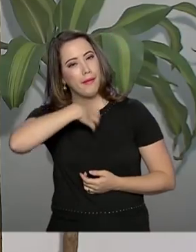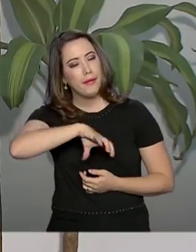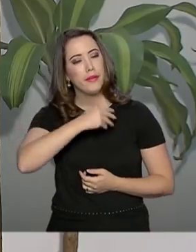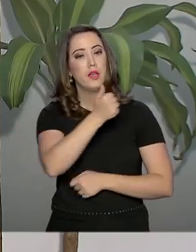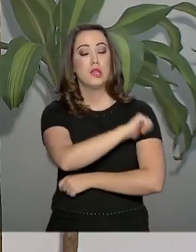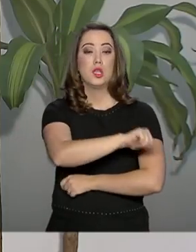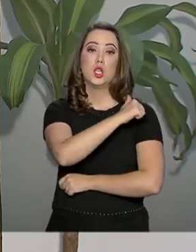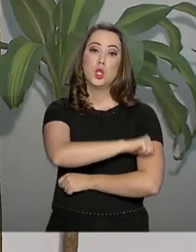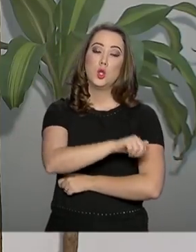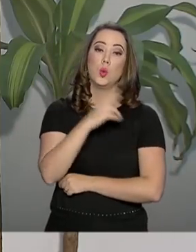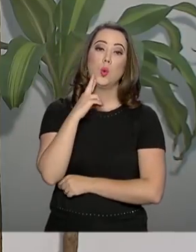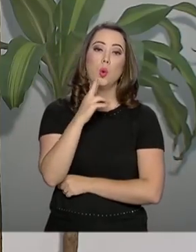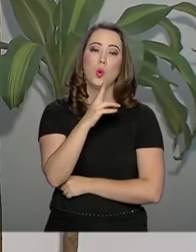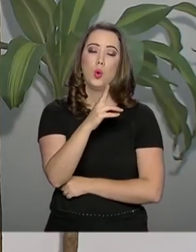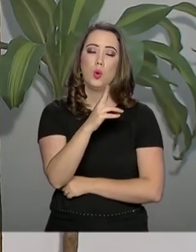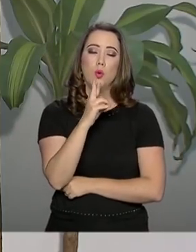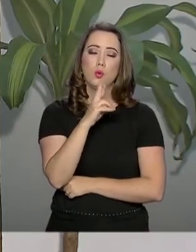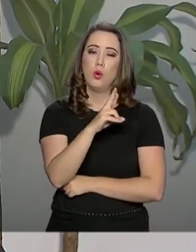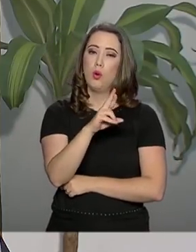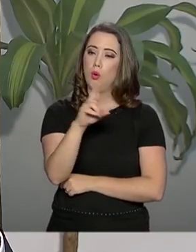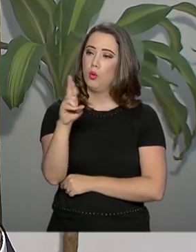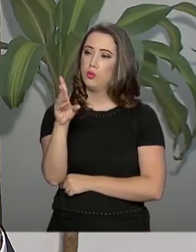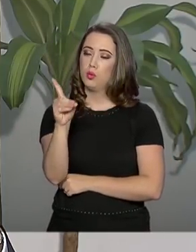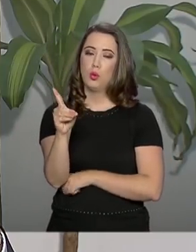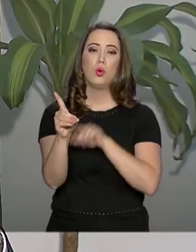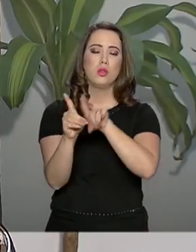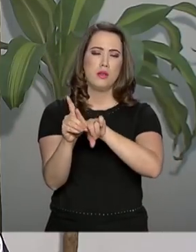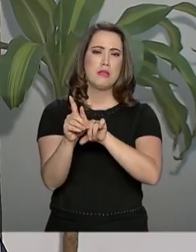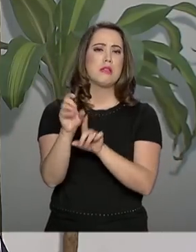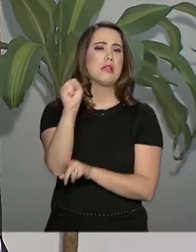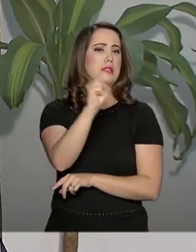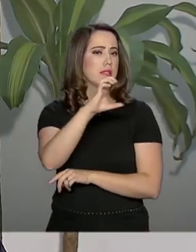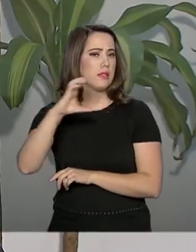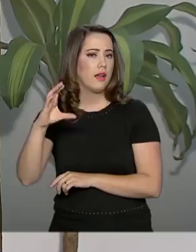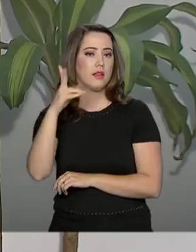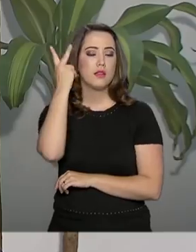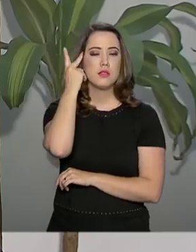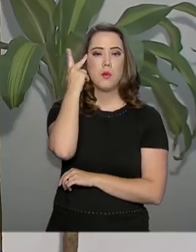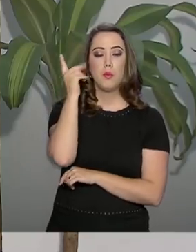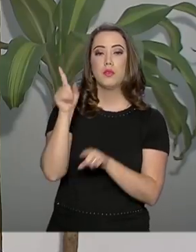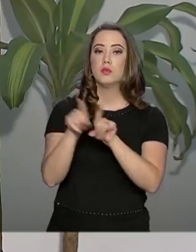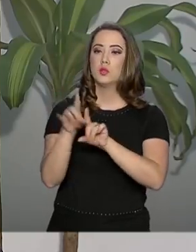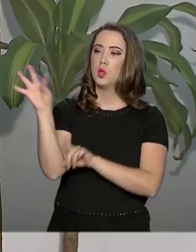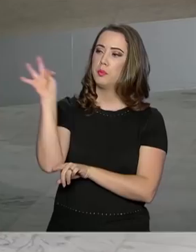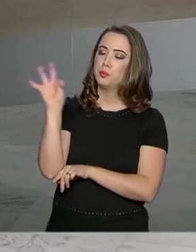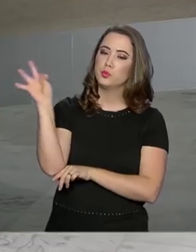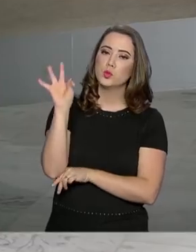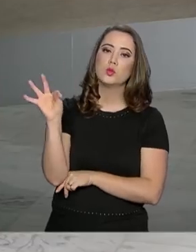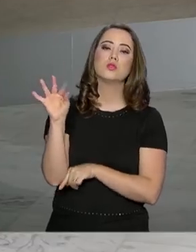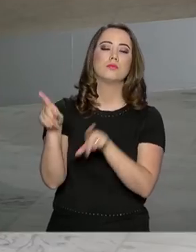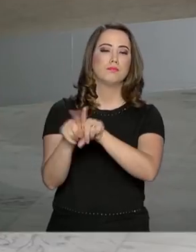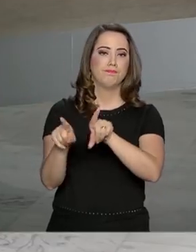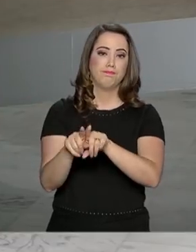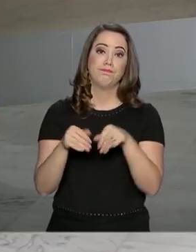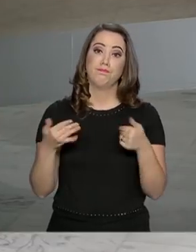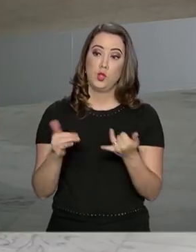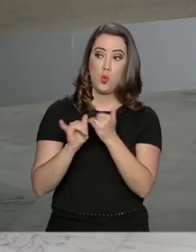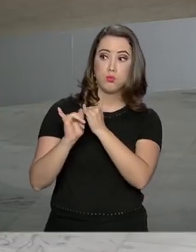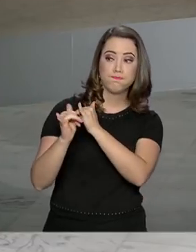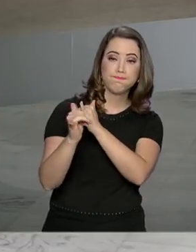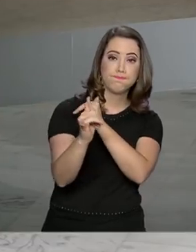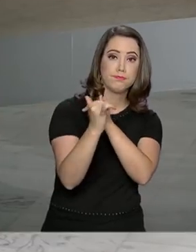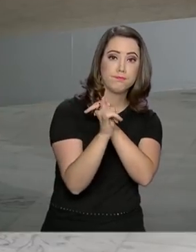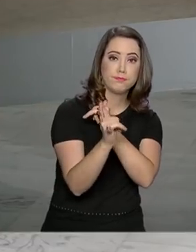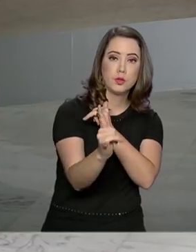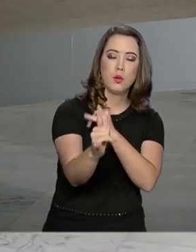Rio de Janeiro, Rondônia, Santa Catarina, São Paulo e o estado de Tocantins. O leilão com